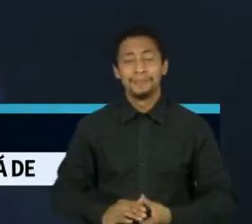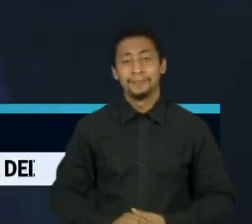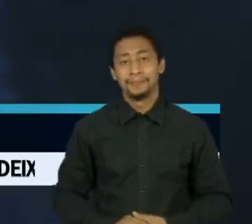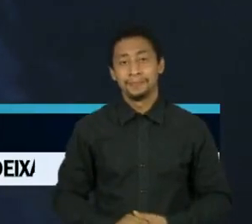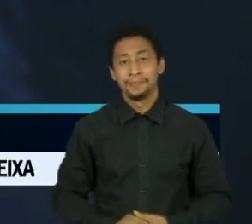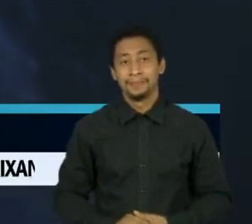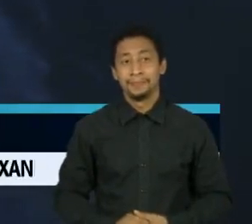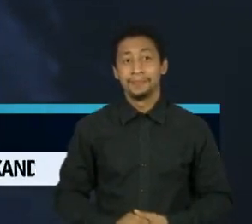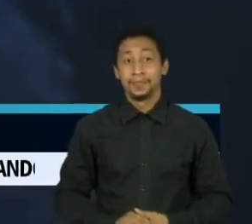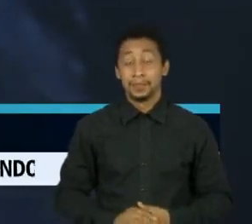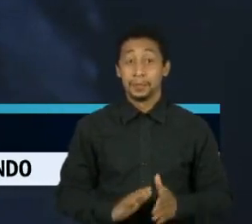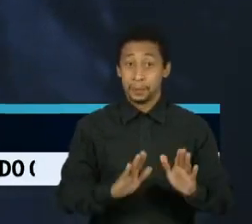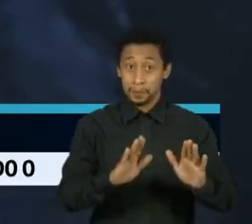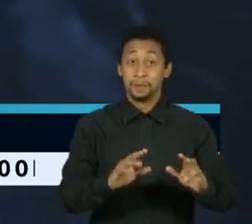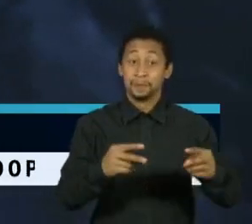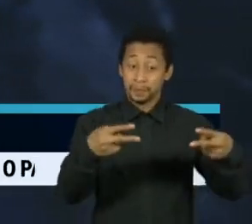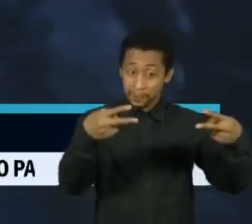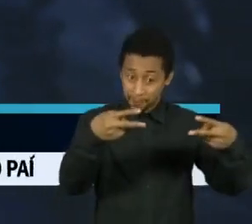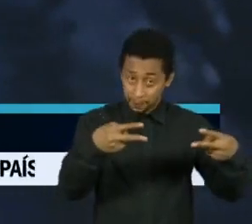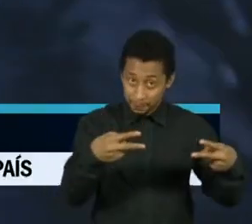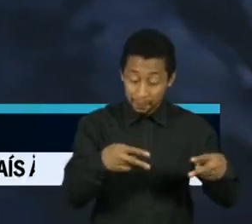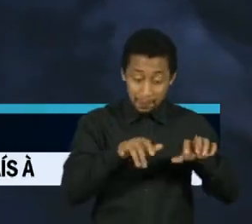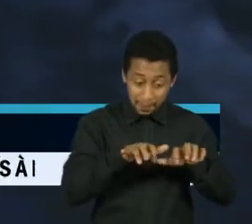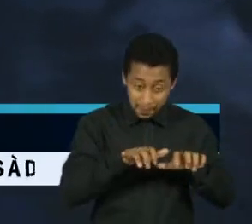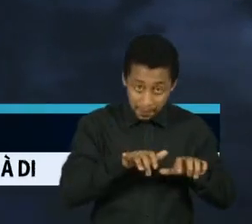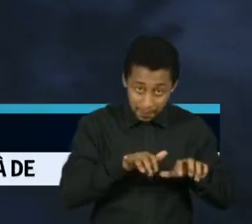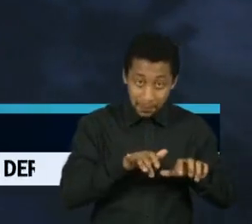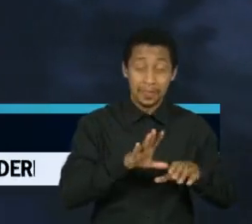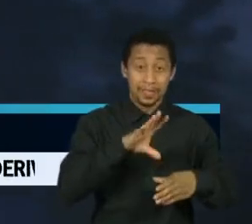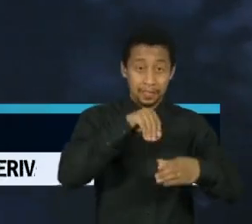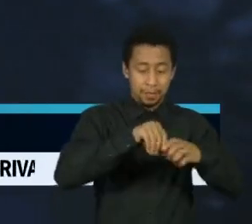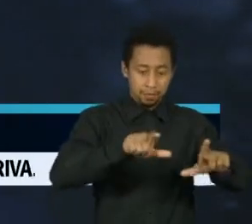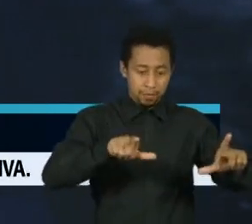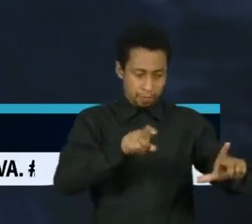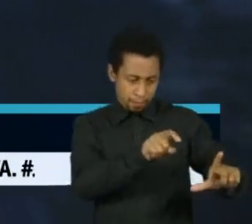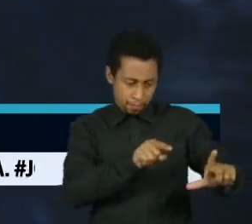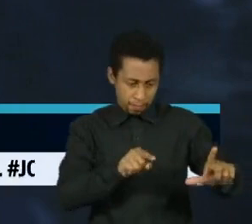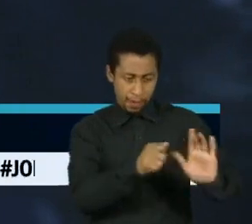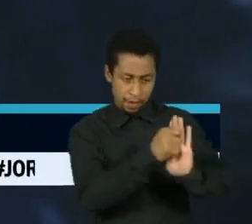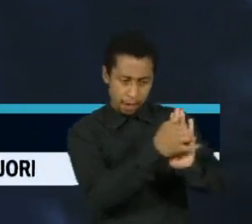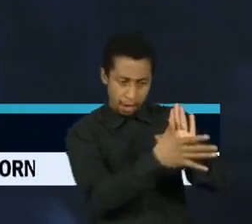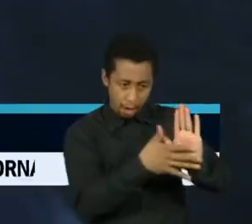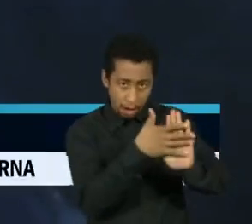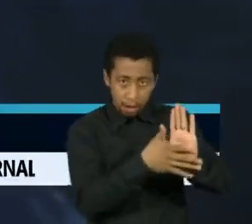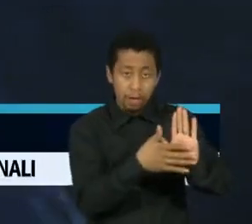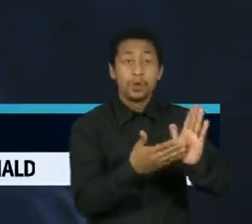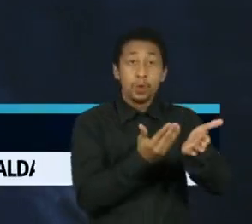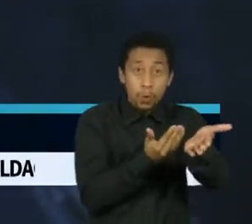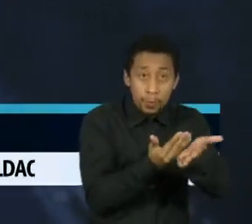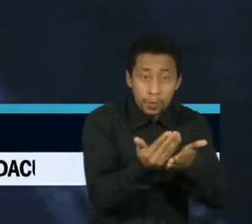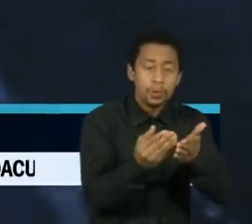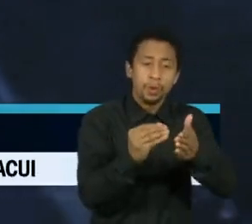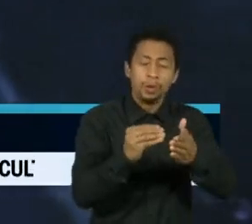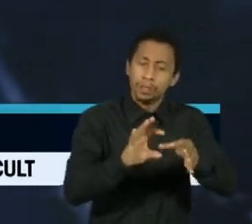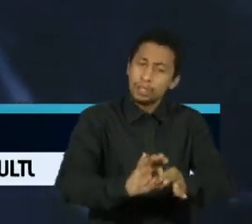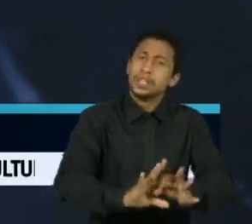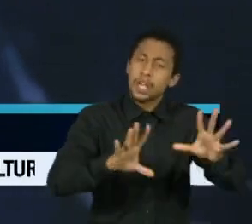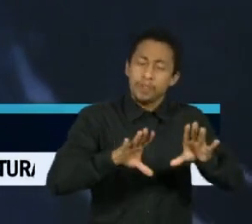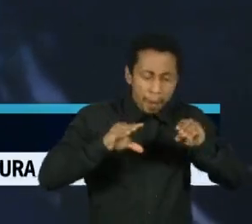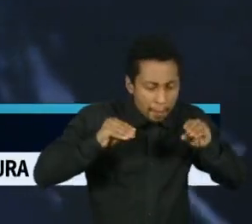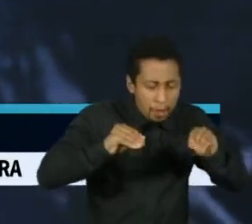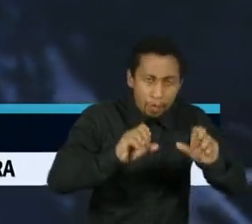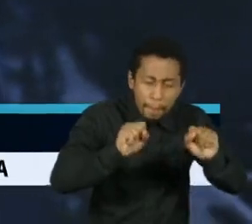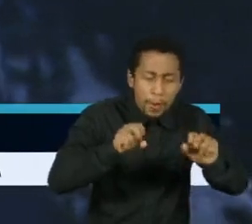O Código Fonte das Urnas Eletrônicas está disponível para inspeção desde o dia 4 de outubro. Mas até agora,